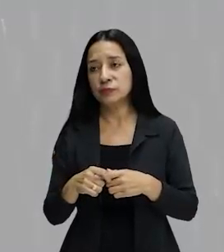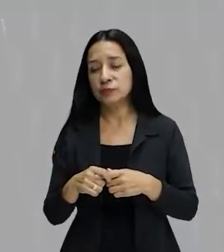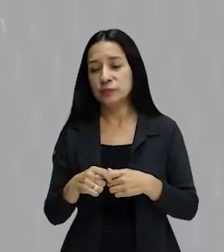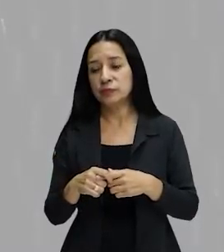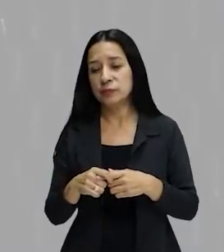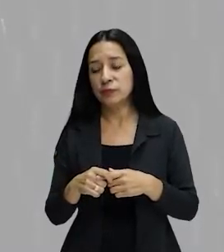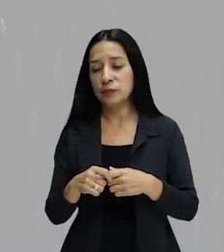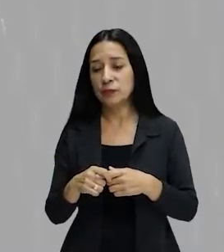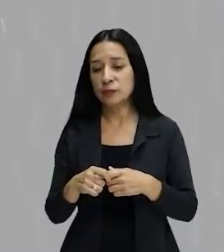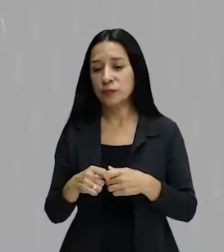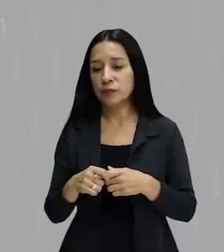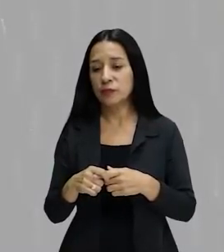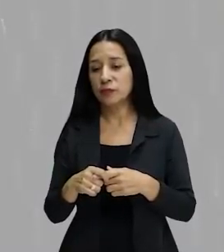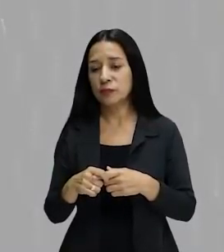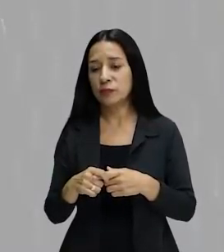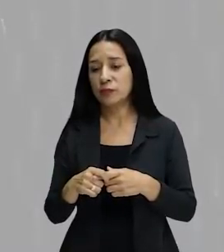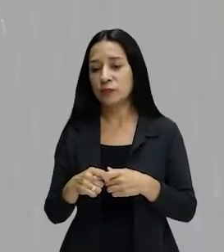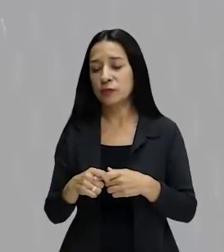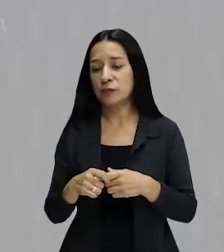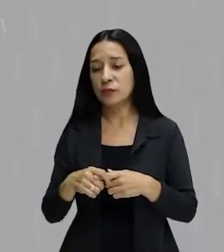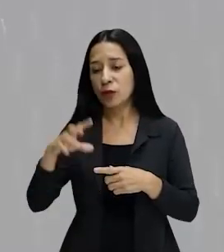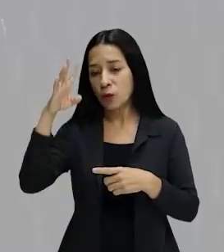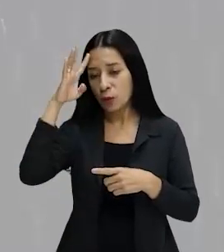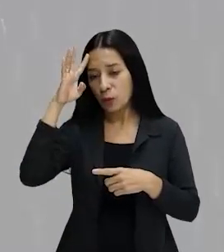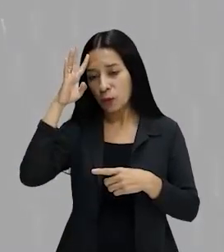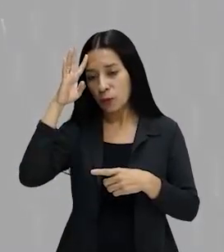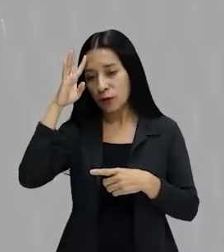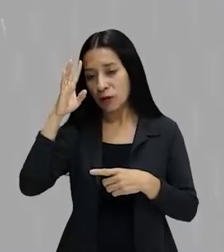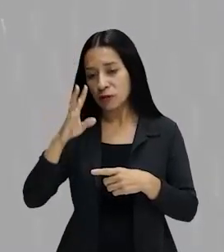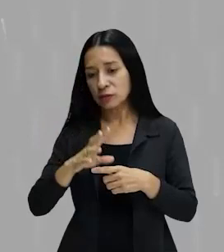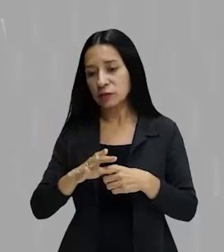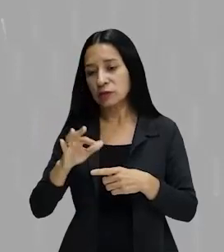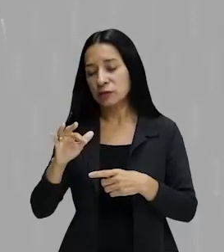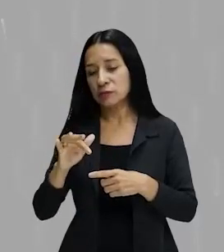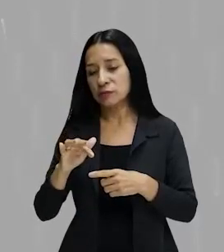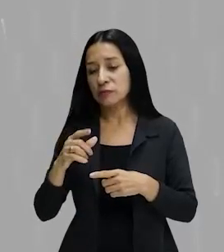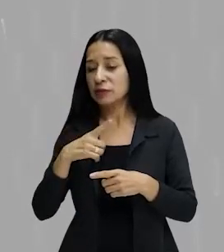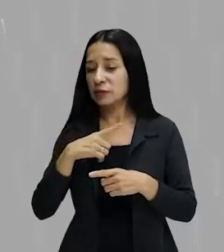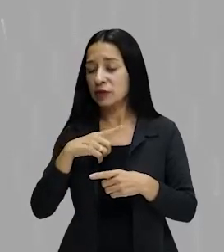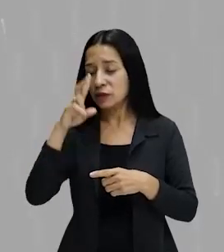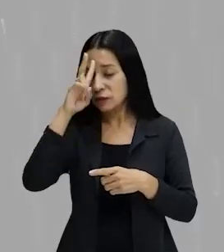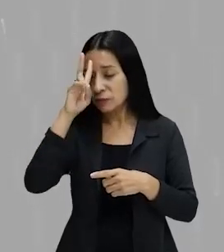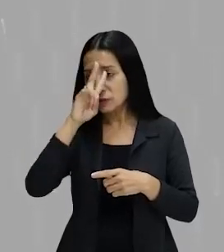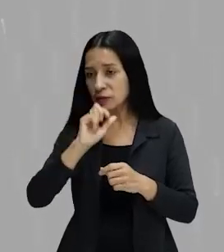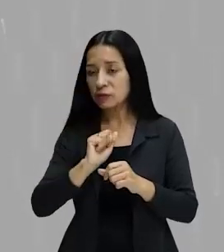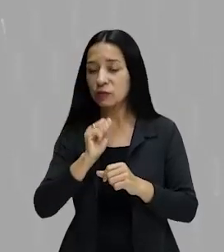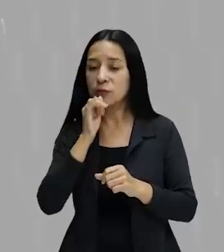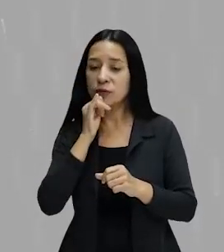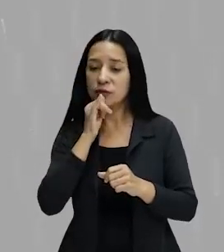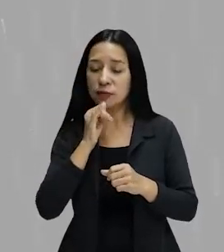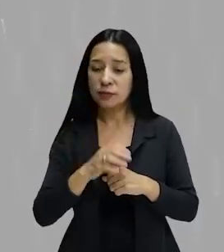Às quartas-feiras, tempo. Estou lembrando aqui. Certo? Ele vai